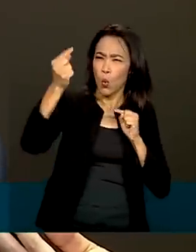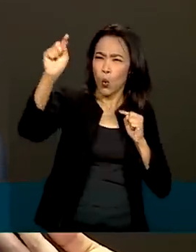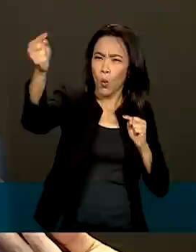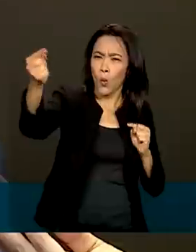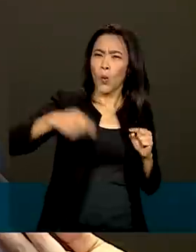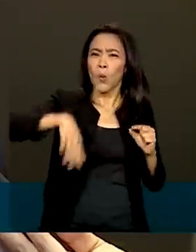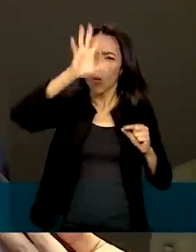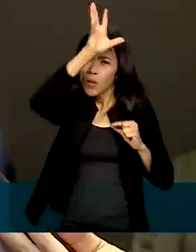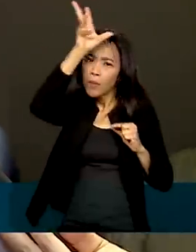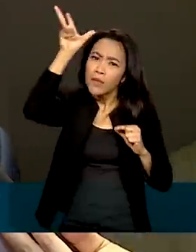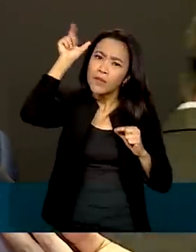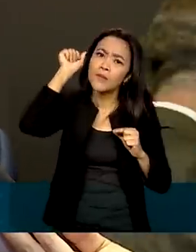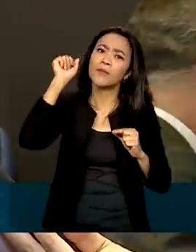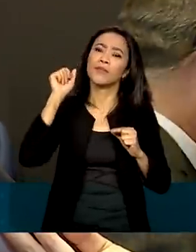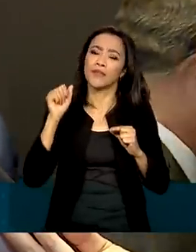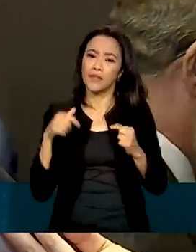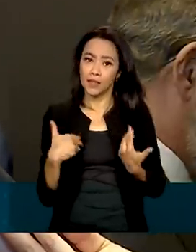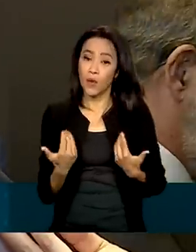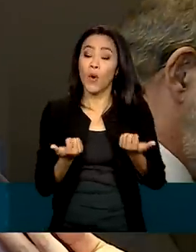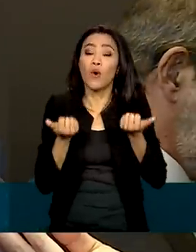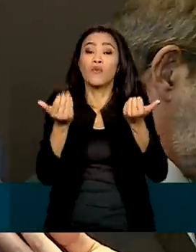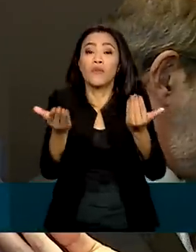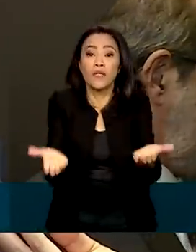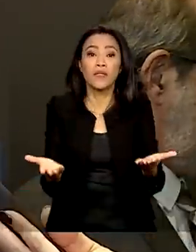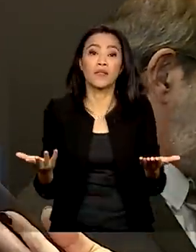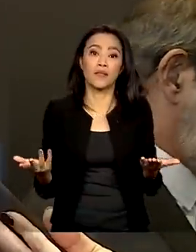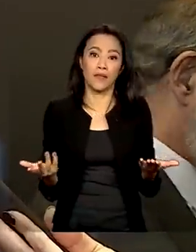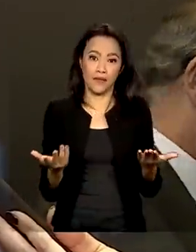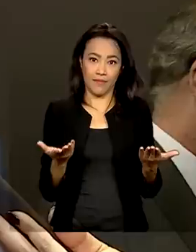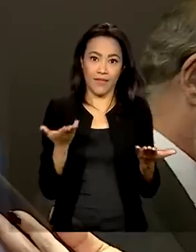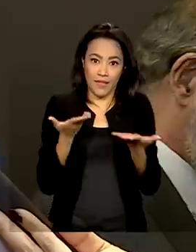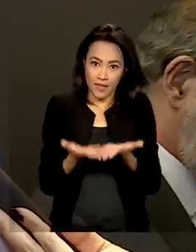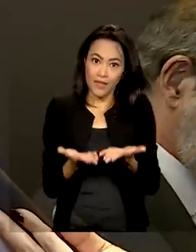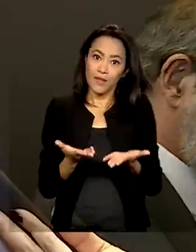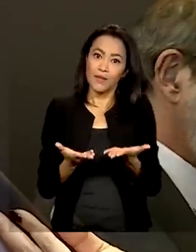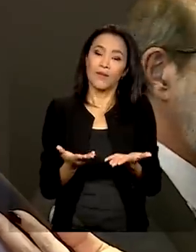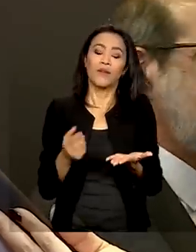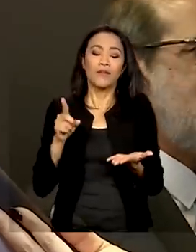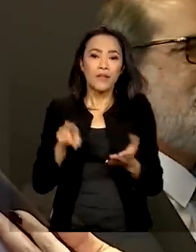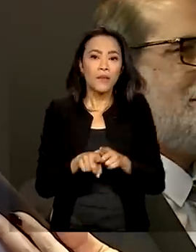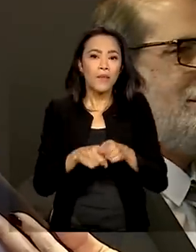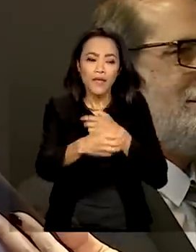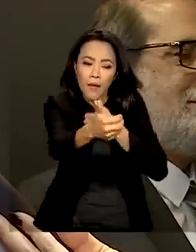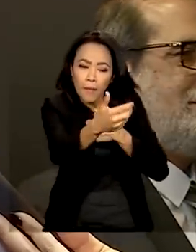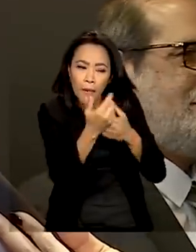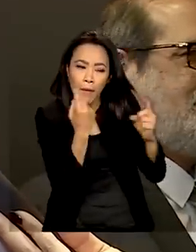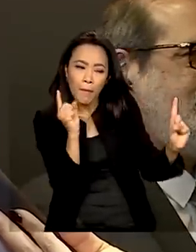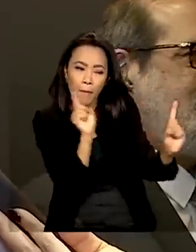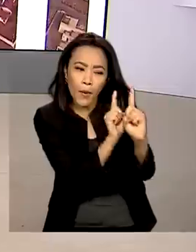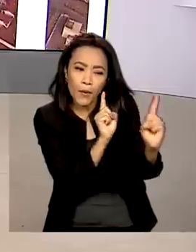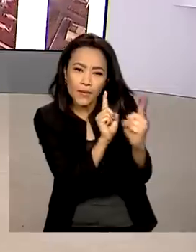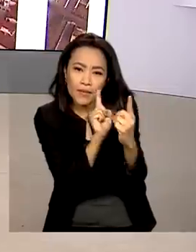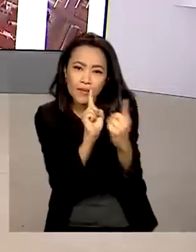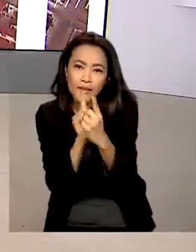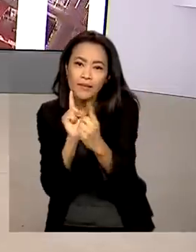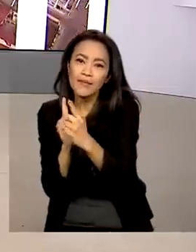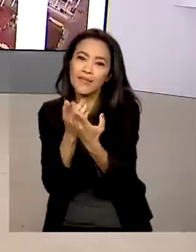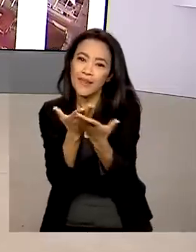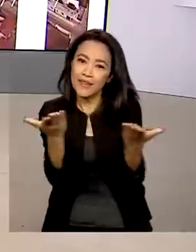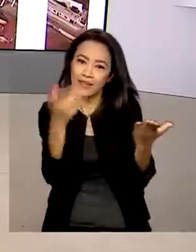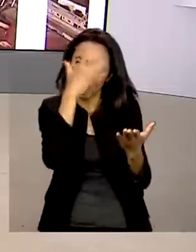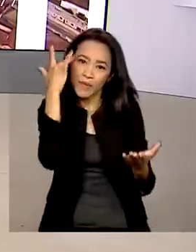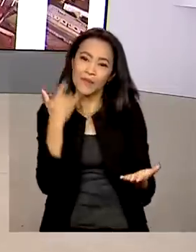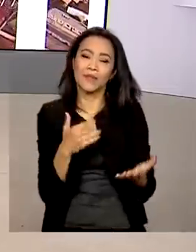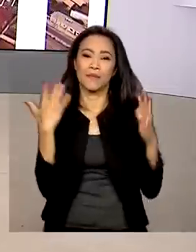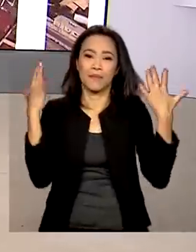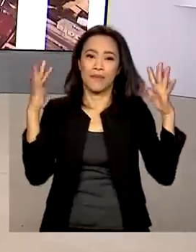prestar um serviço público, a gente faz essa parte de se aproximar com o nosso ouvinte. É isso